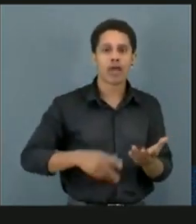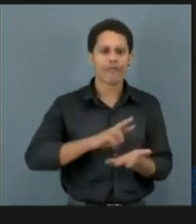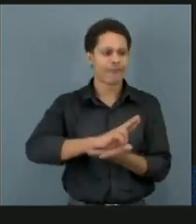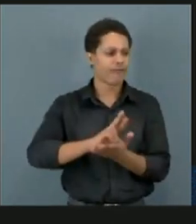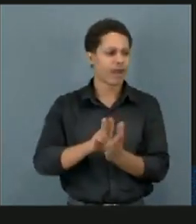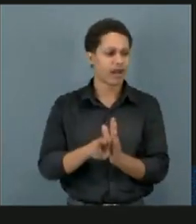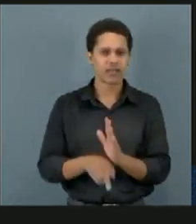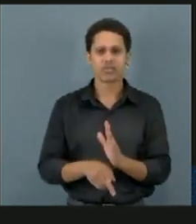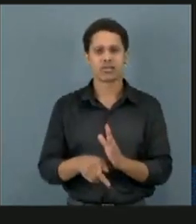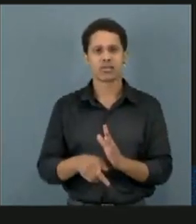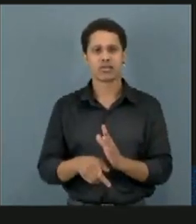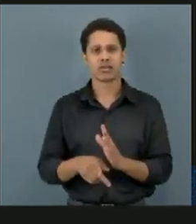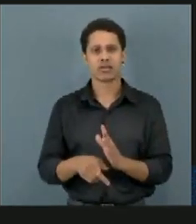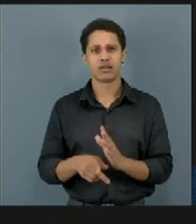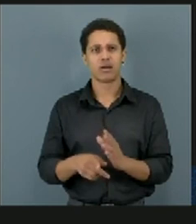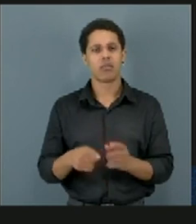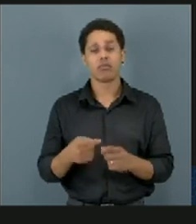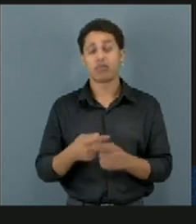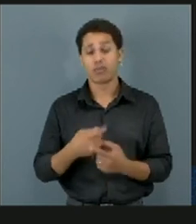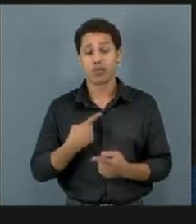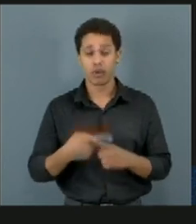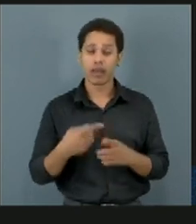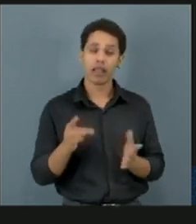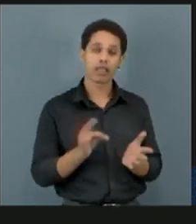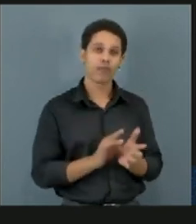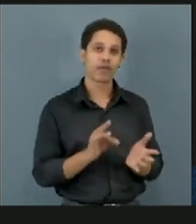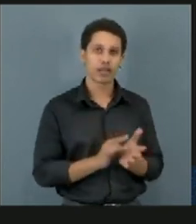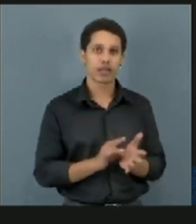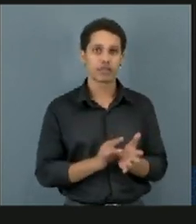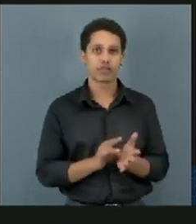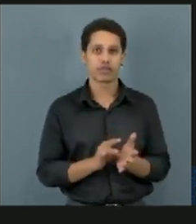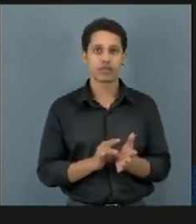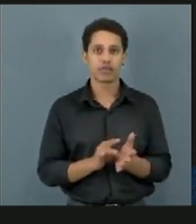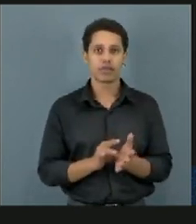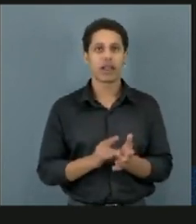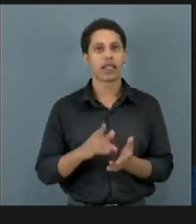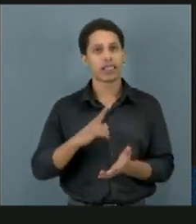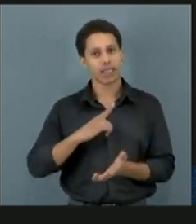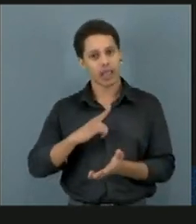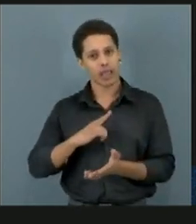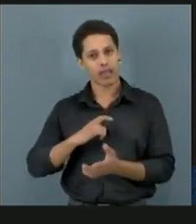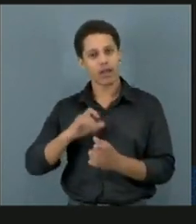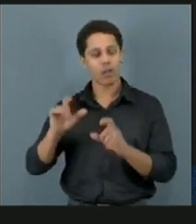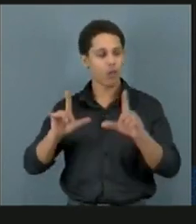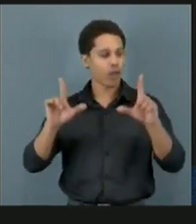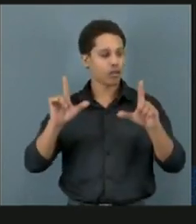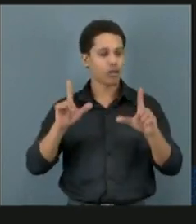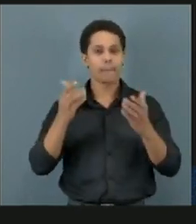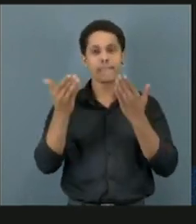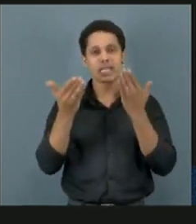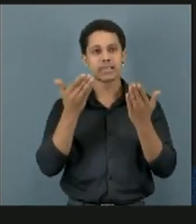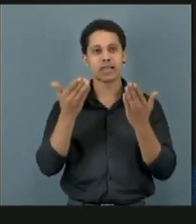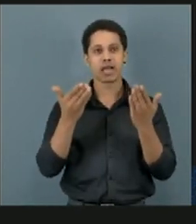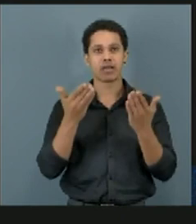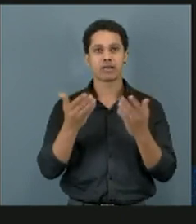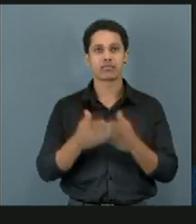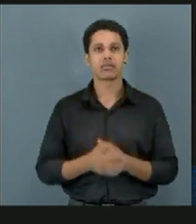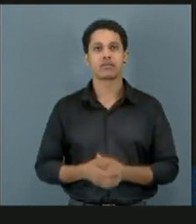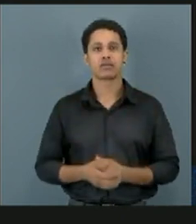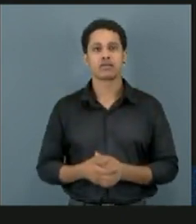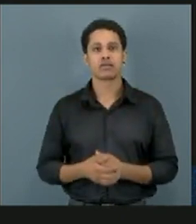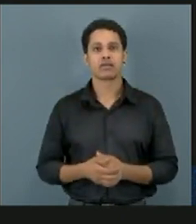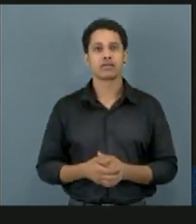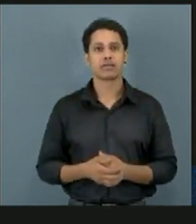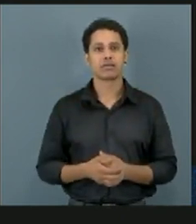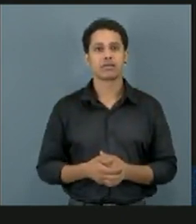que não respondem a tratamento. quê? Na verdade, tem um quadro psiquiátrico de base. Assim